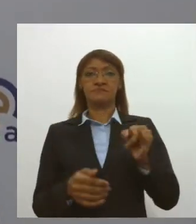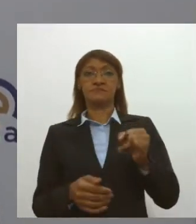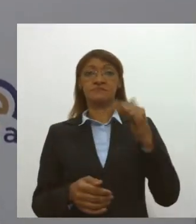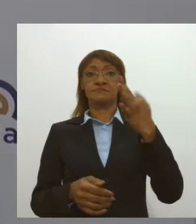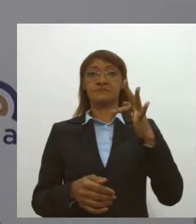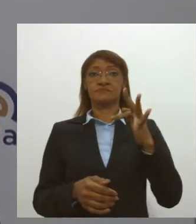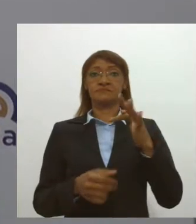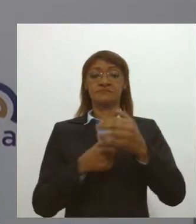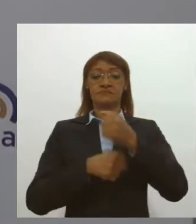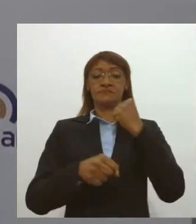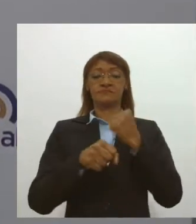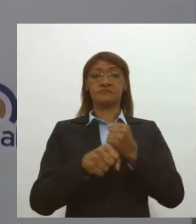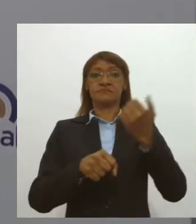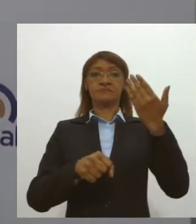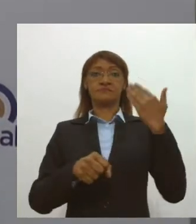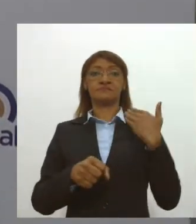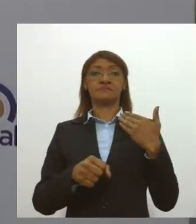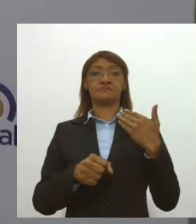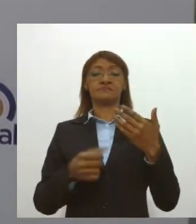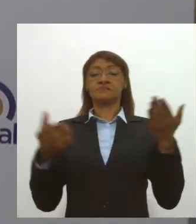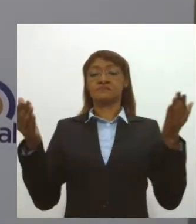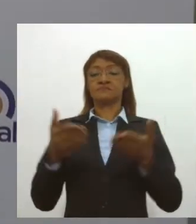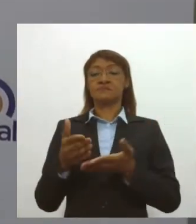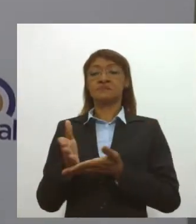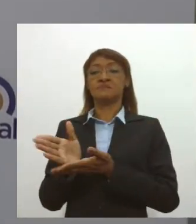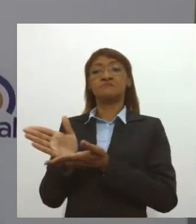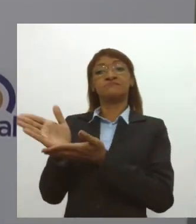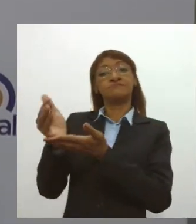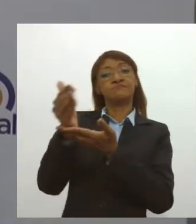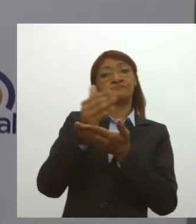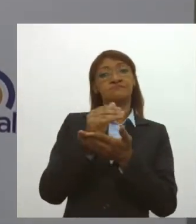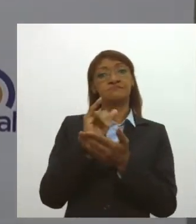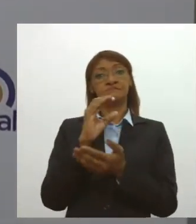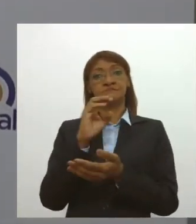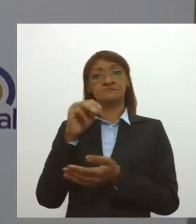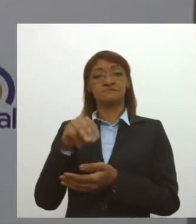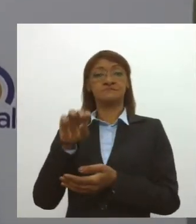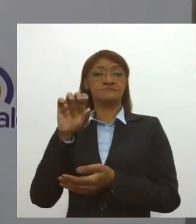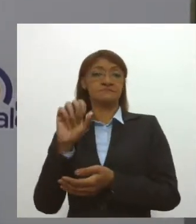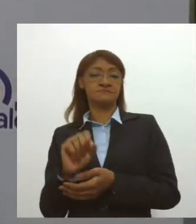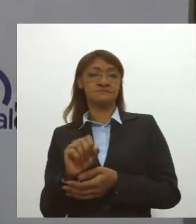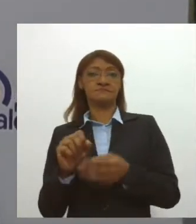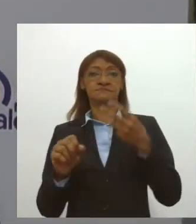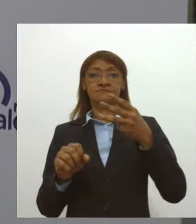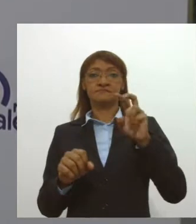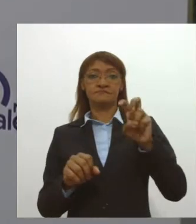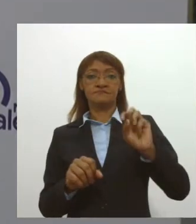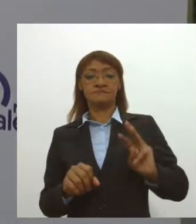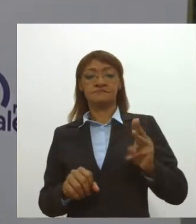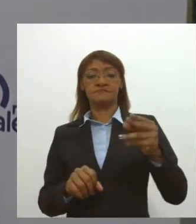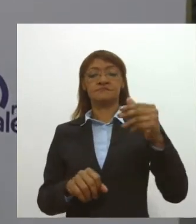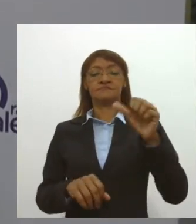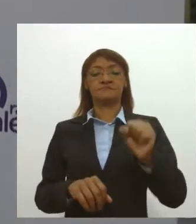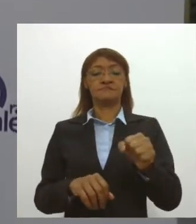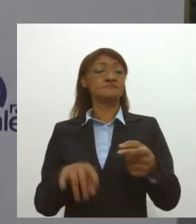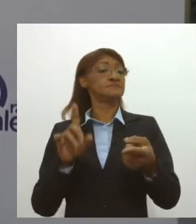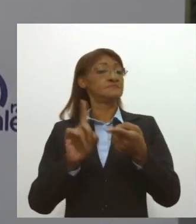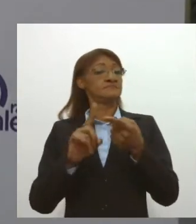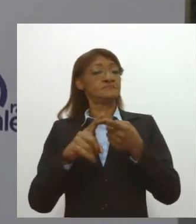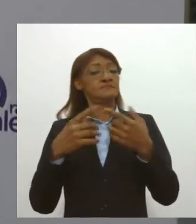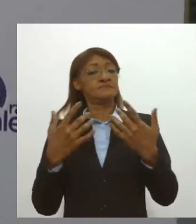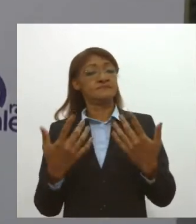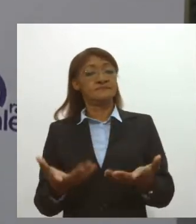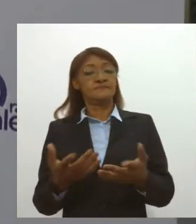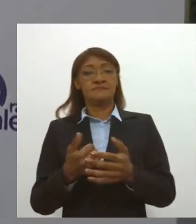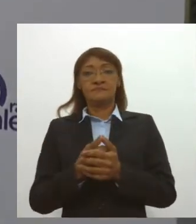2020, tivemos crescimento na arrecadação do ICMS, na casa aí de 35 milhões de reais. Também, nas transferências